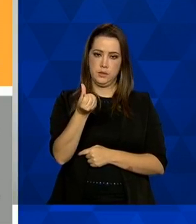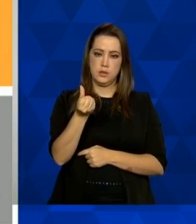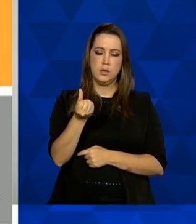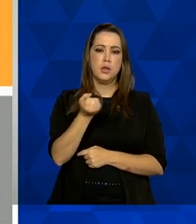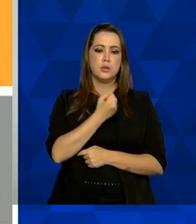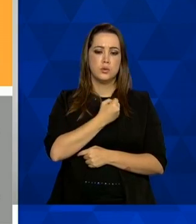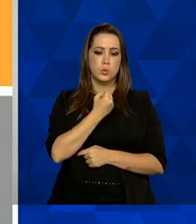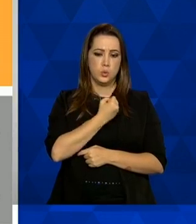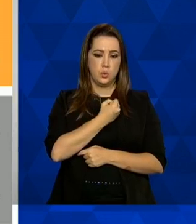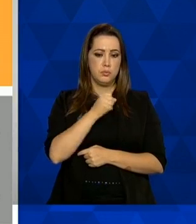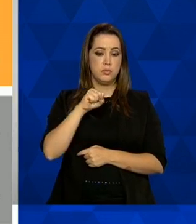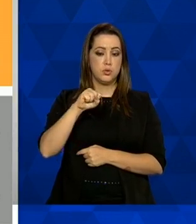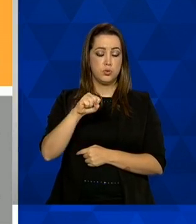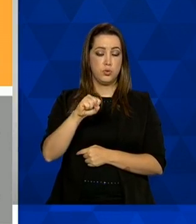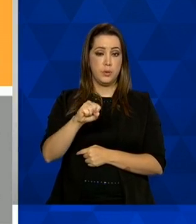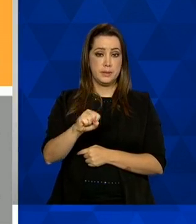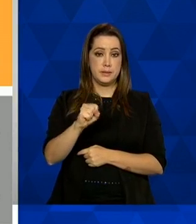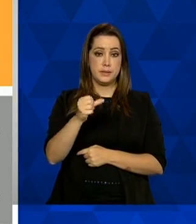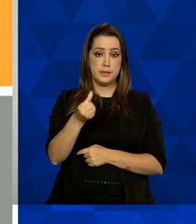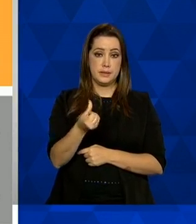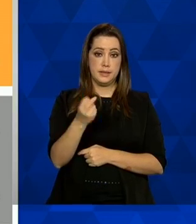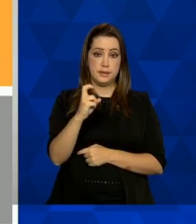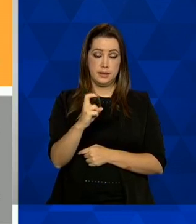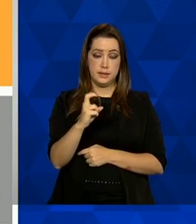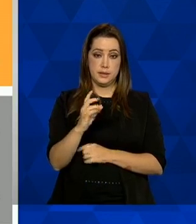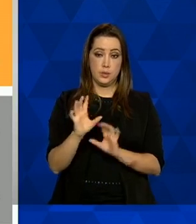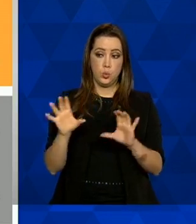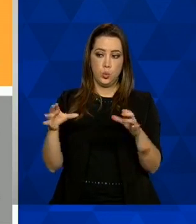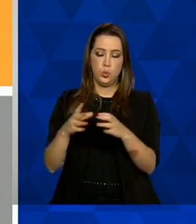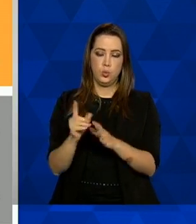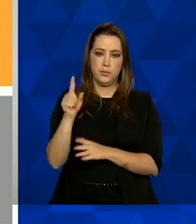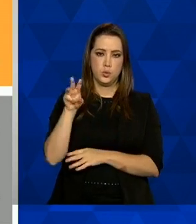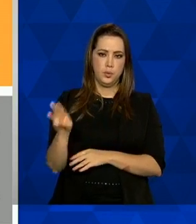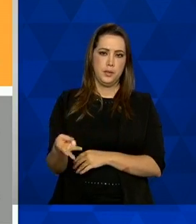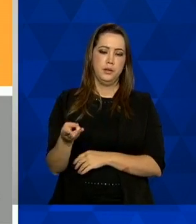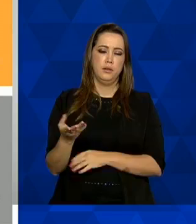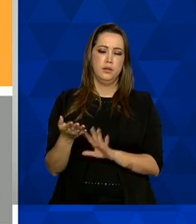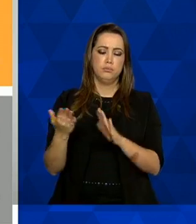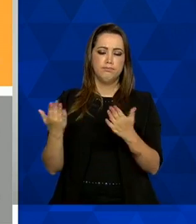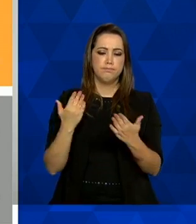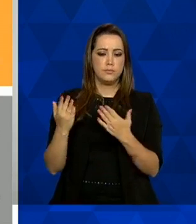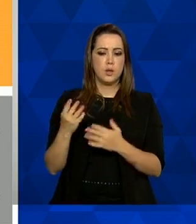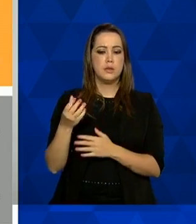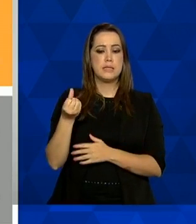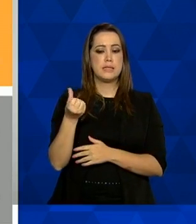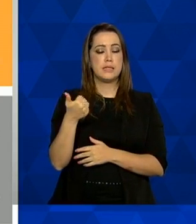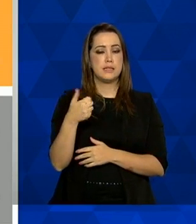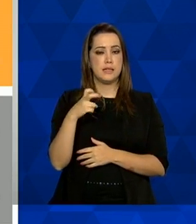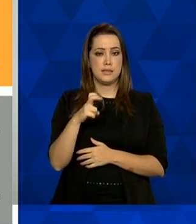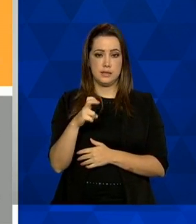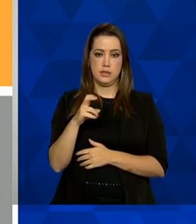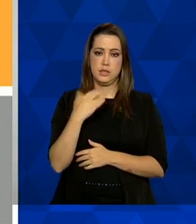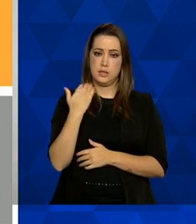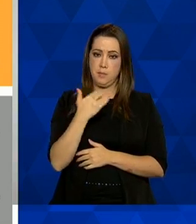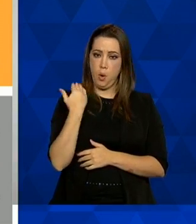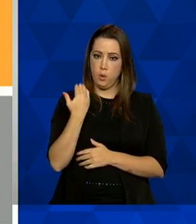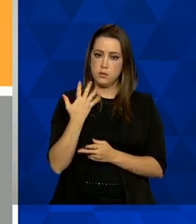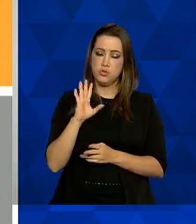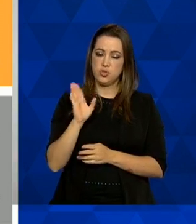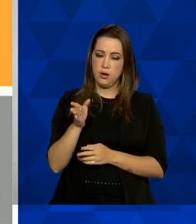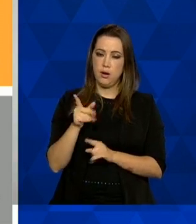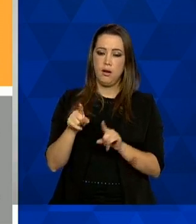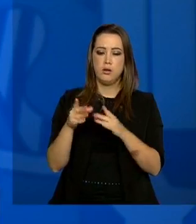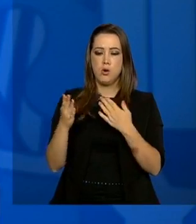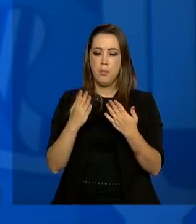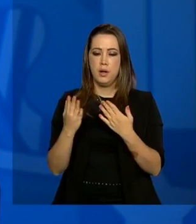incidência de 865 casos por um milhão de habitantes, 615 óbitos acumulados até ontem com uma taxa de 20 óbitos por um